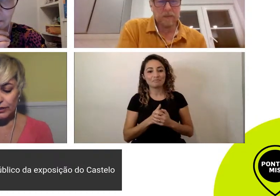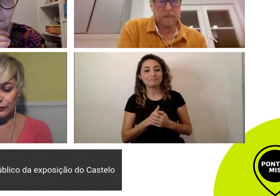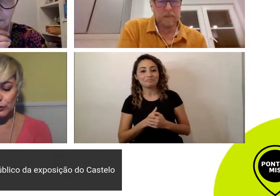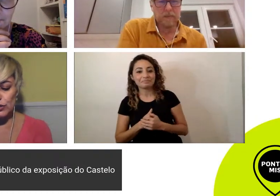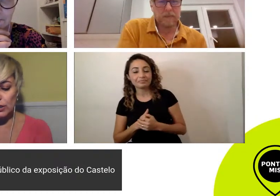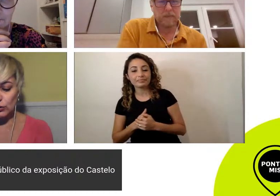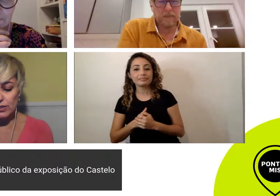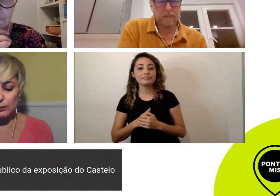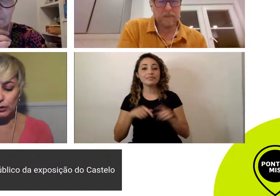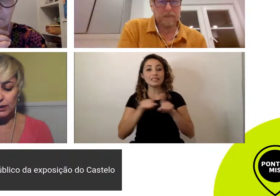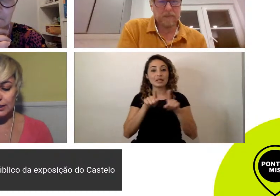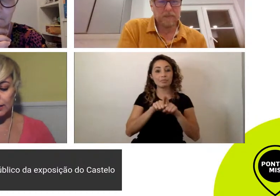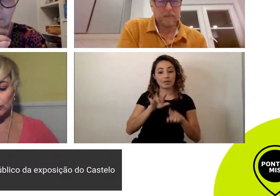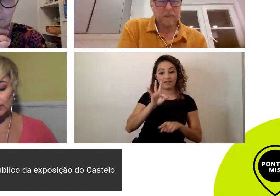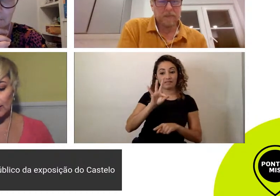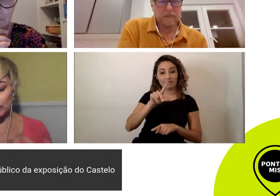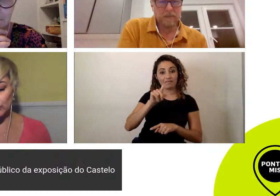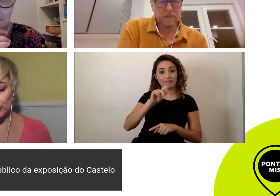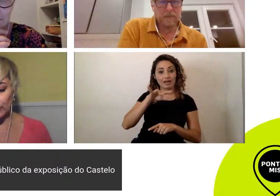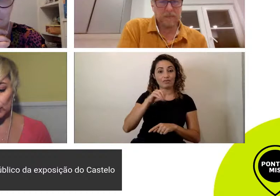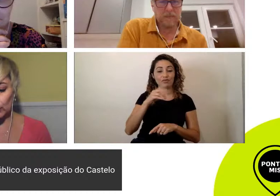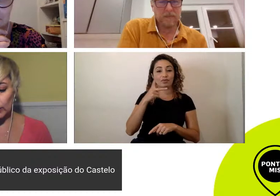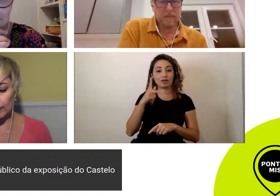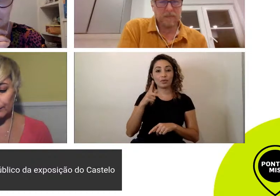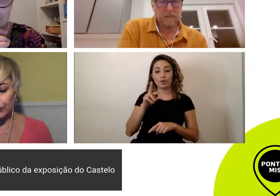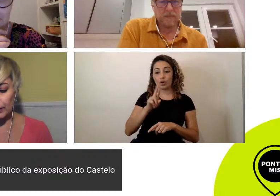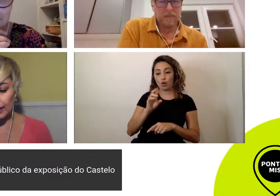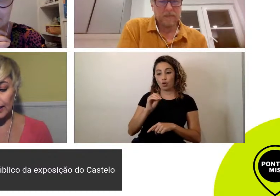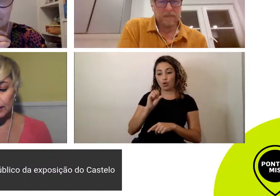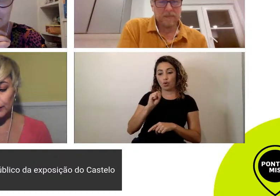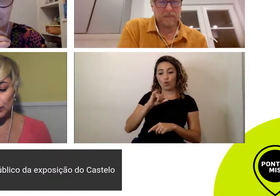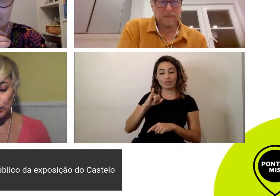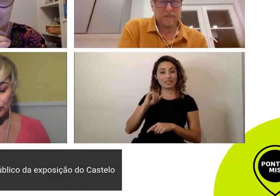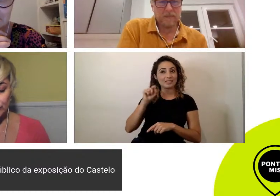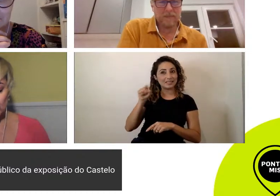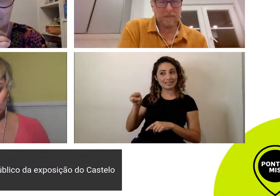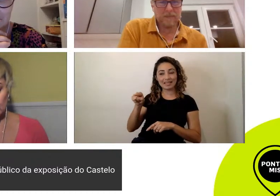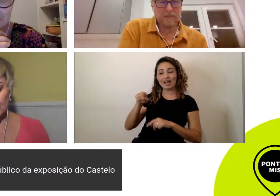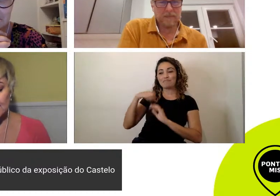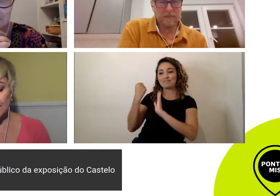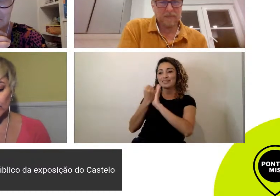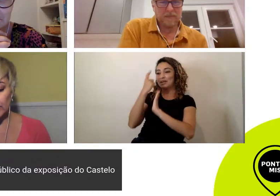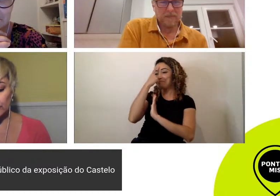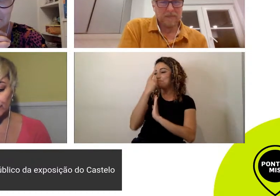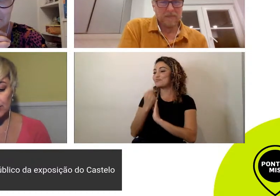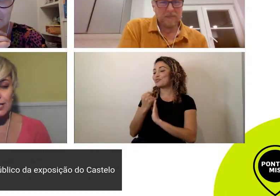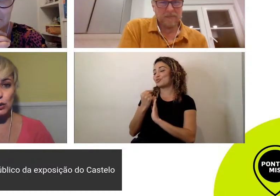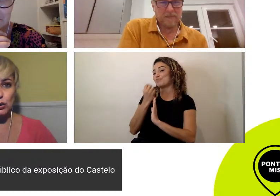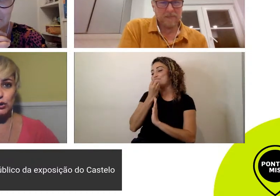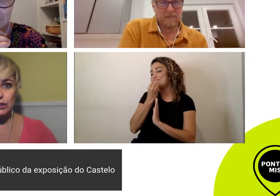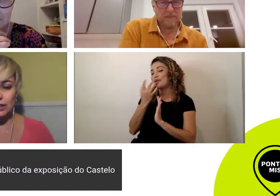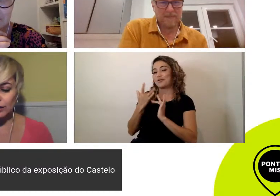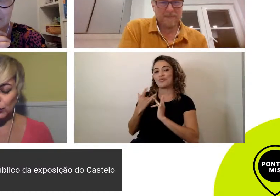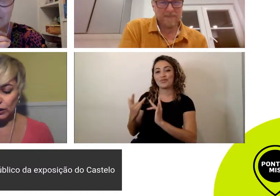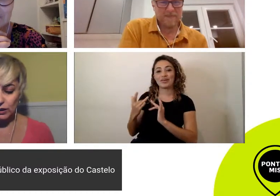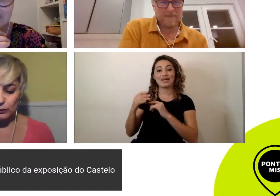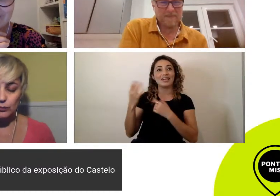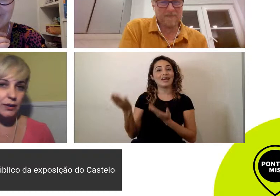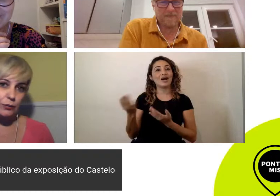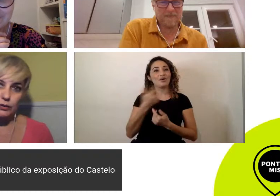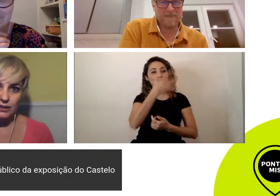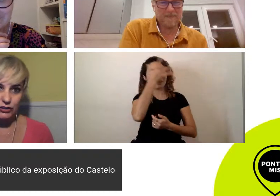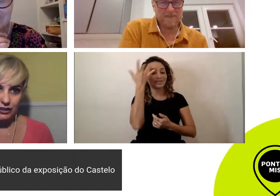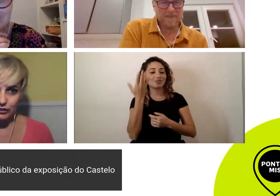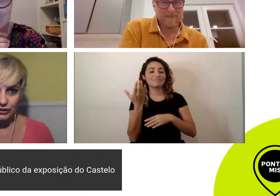Flávia Vira falou sim Rosi Morgana ícone da bruxa boa Carla Pinotti falou aqui Castelo é minha infância todinha eu